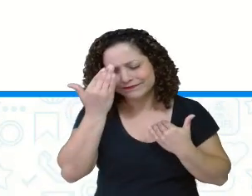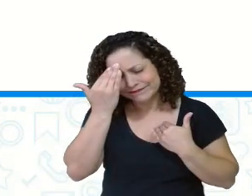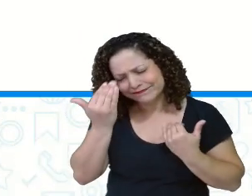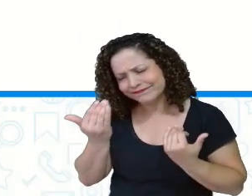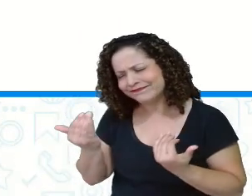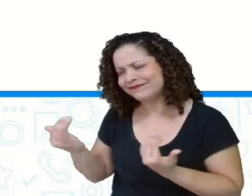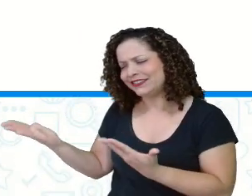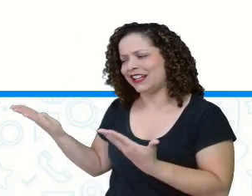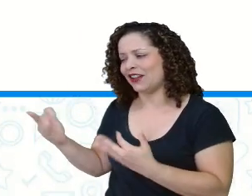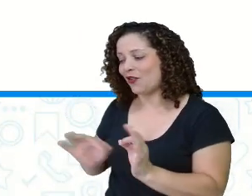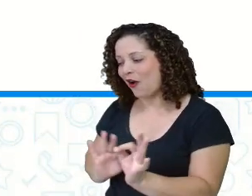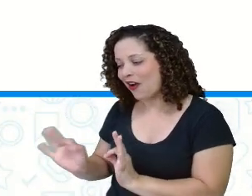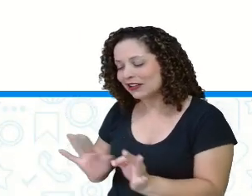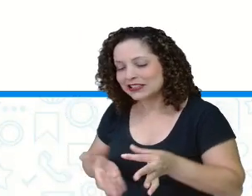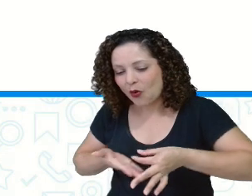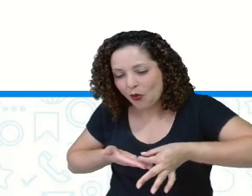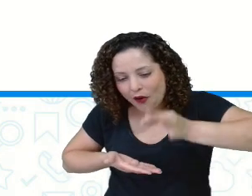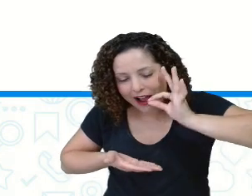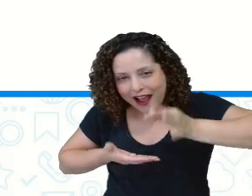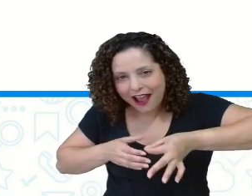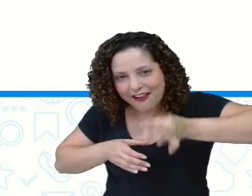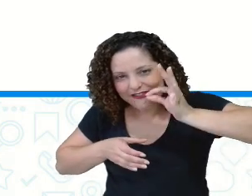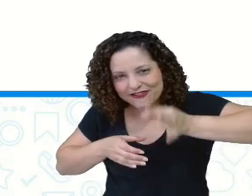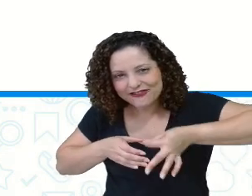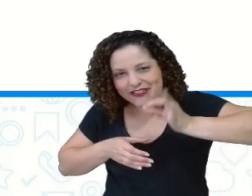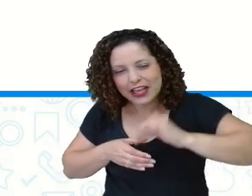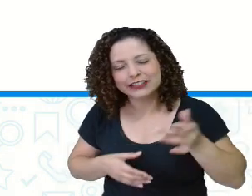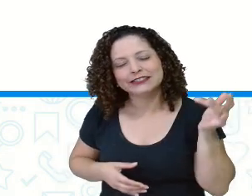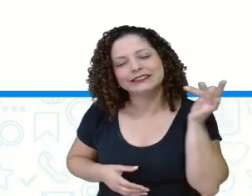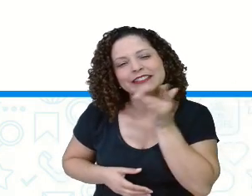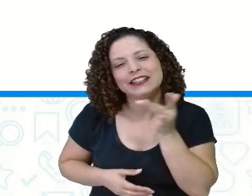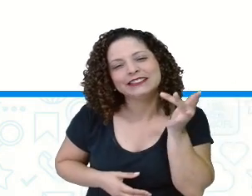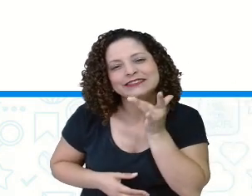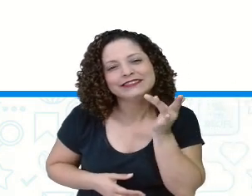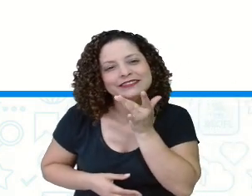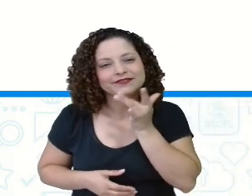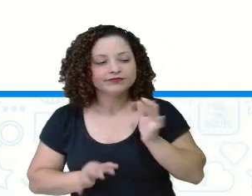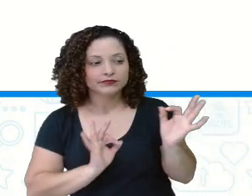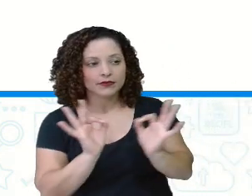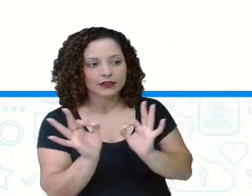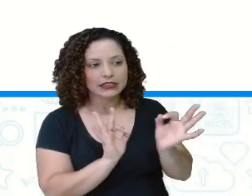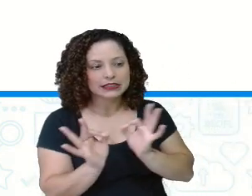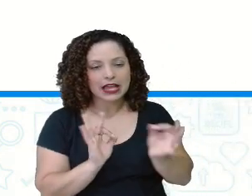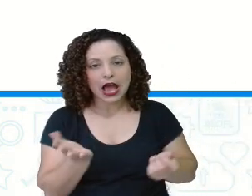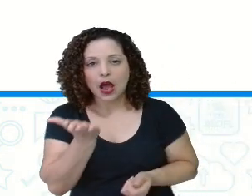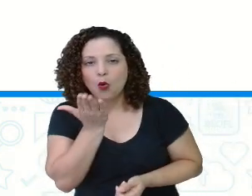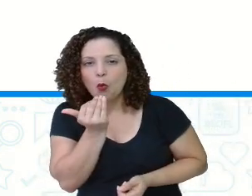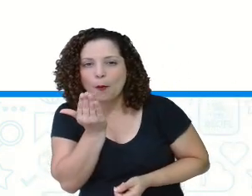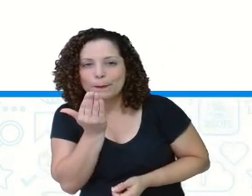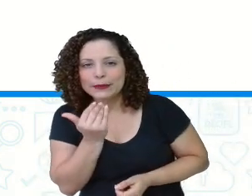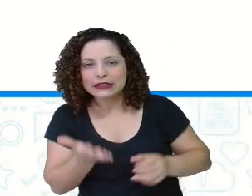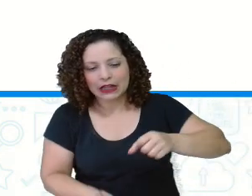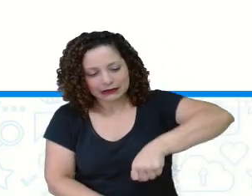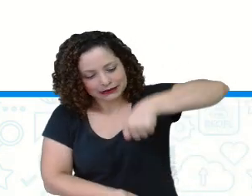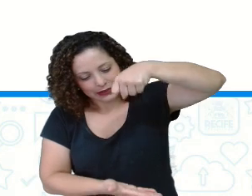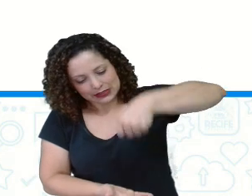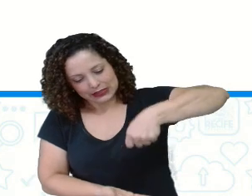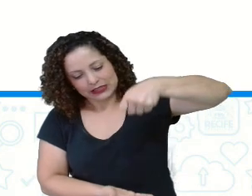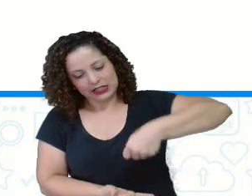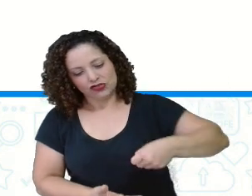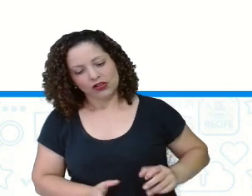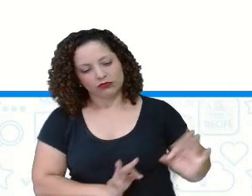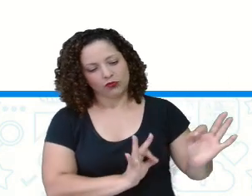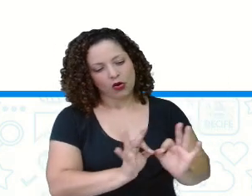prepara um cafezinho bem gostoso, né? Pega tudo que a Chapeuzinho Vermelho trouxe na cesta e